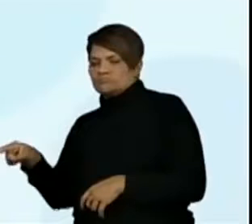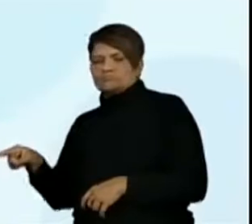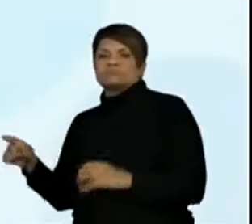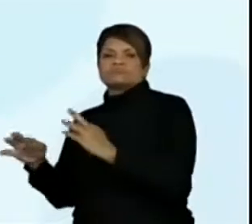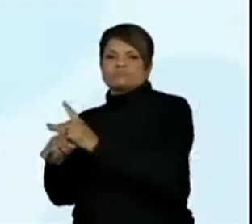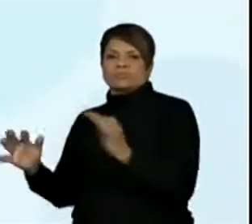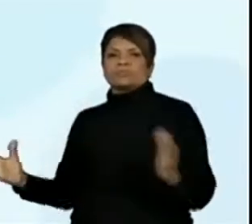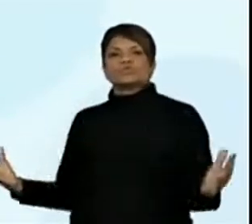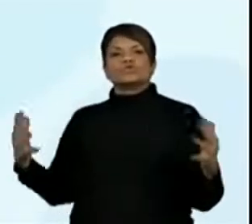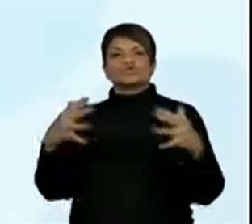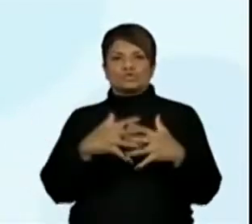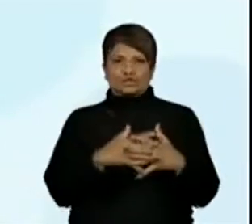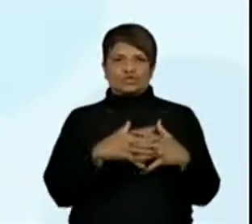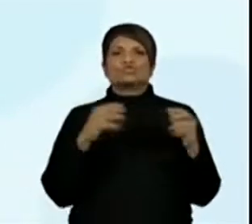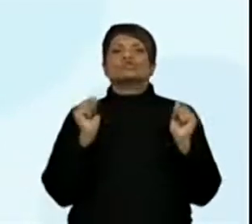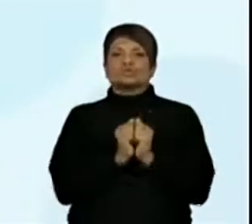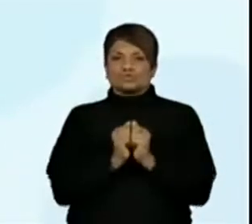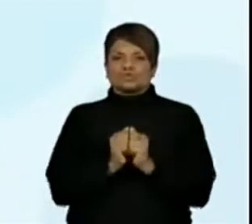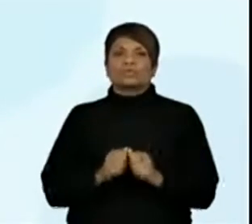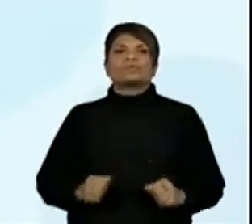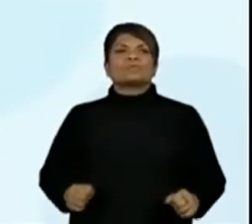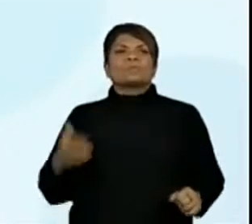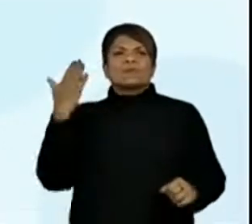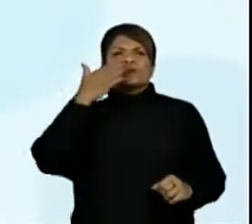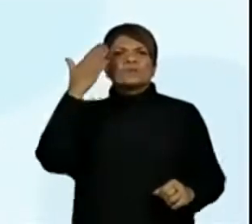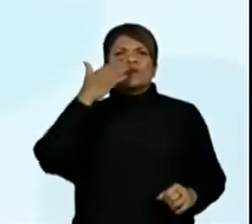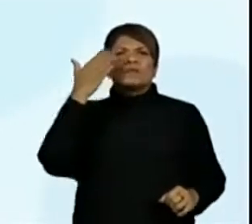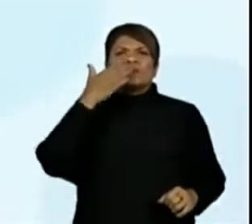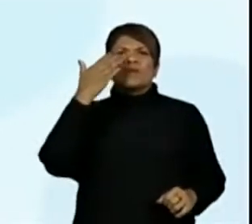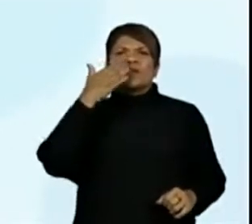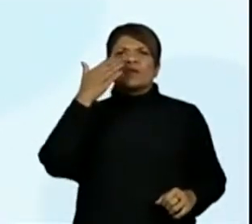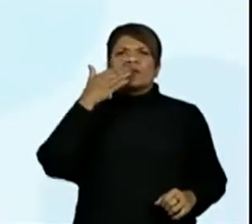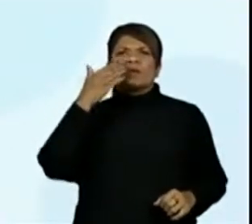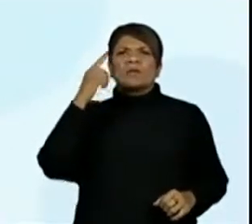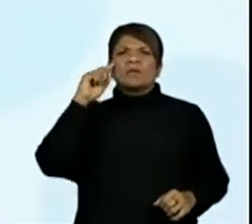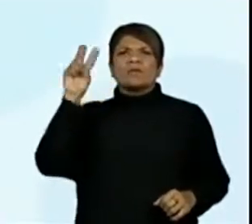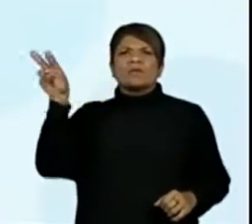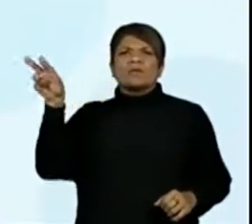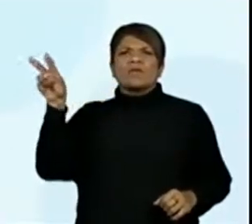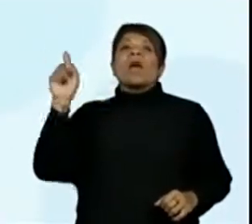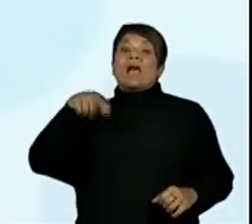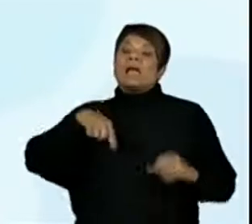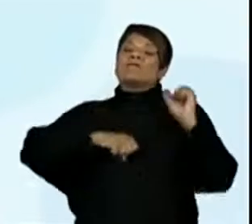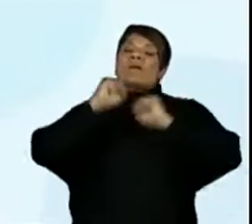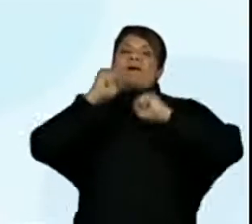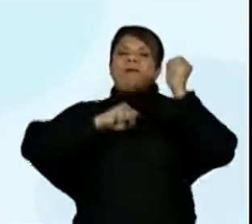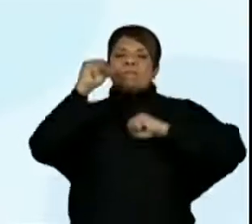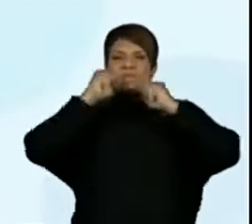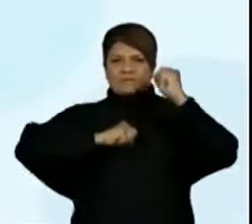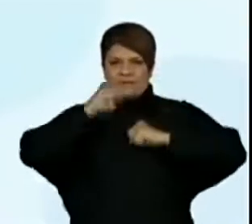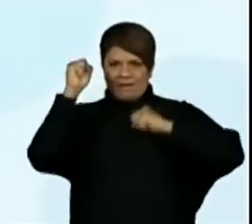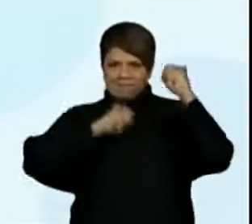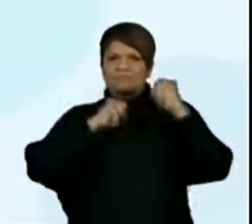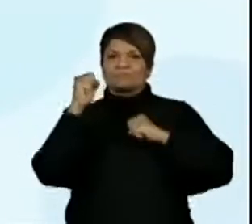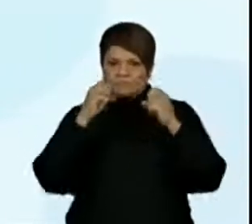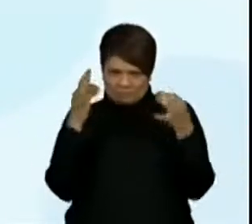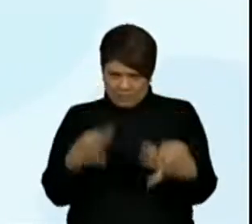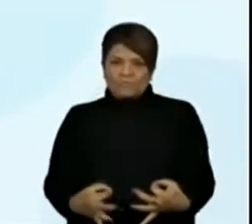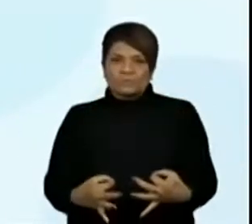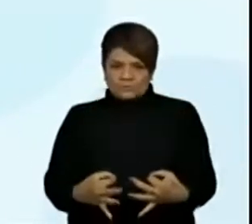olha só, não sei se vocês vão conseguir enxergar aqui, que é uma fábrica, certo?